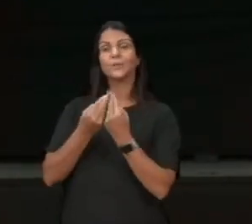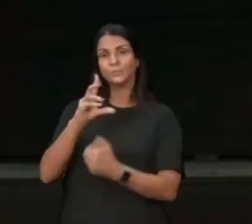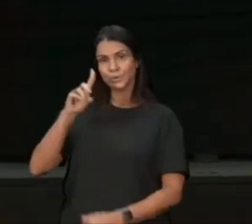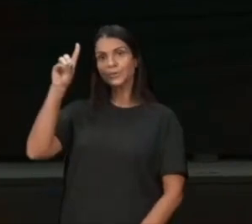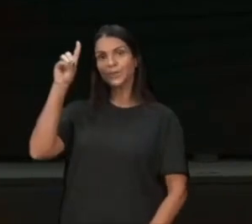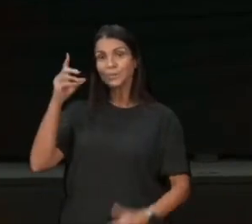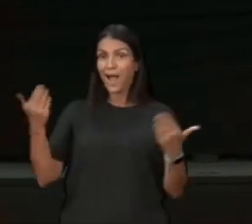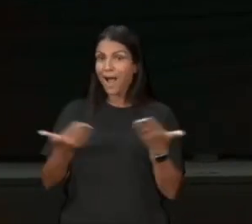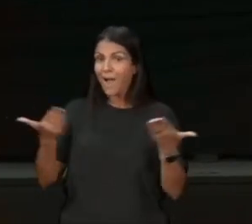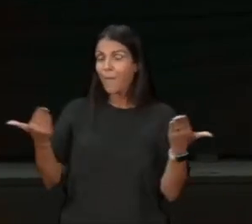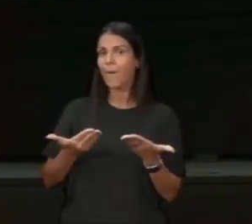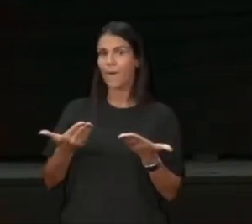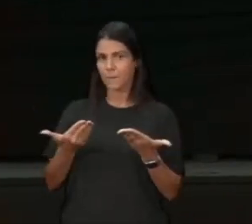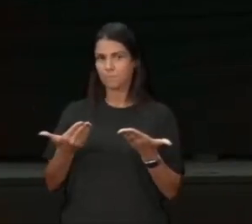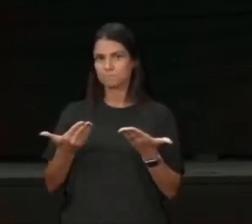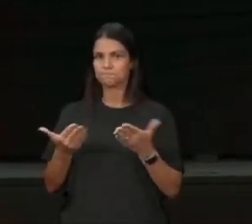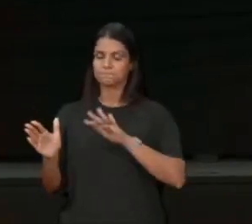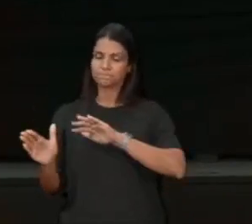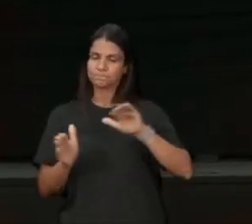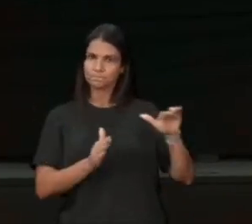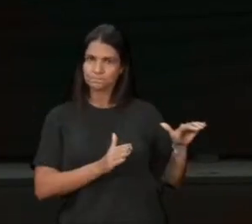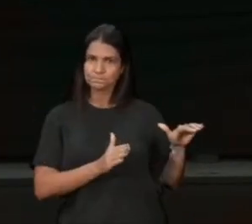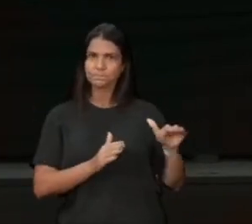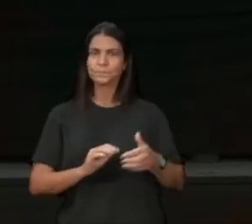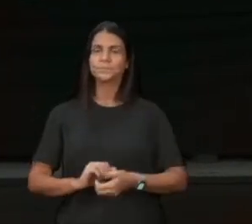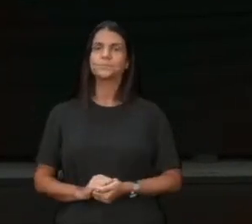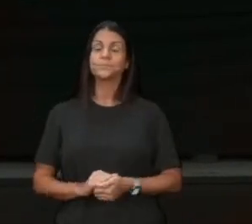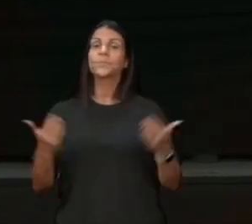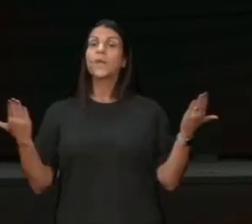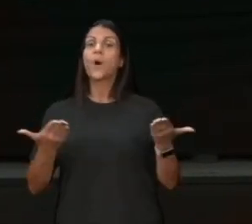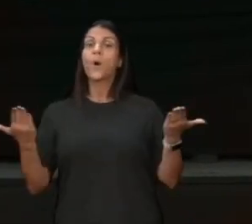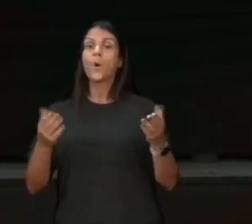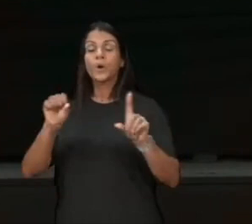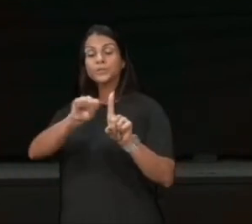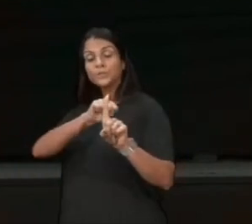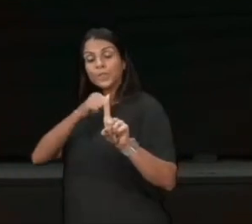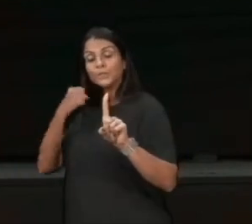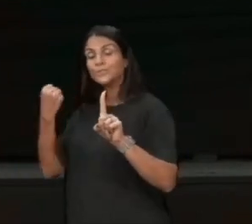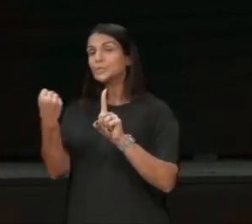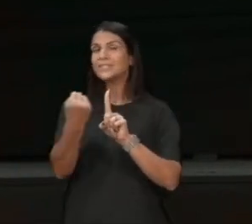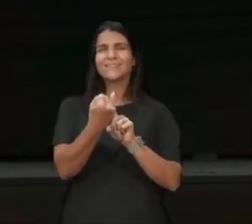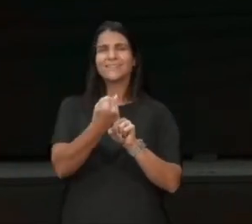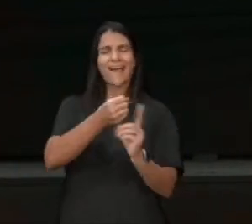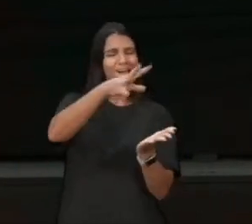hoje, eu quero dizer para você que, a sociedade é macaca de imitação,